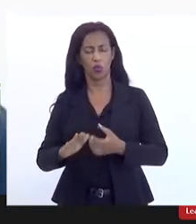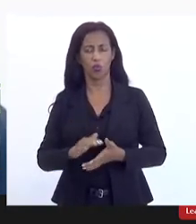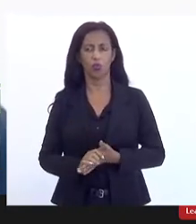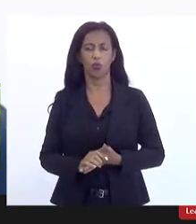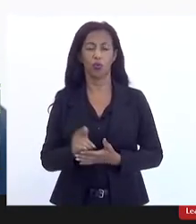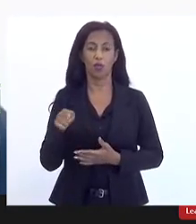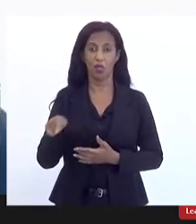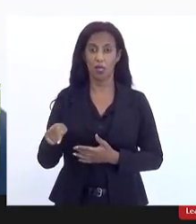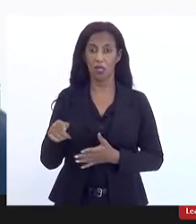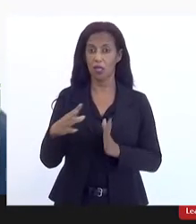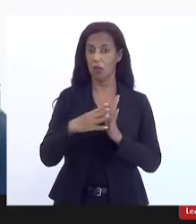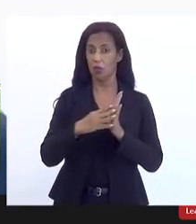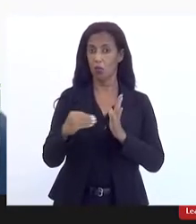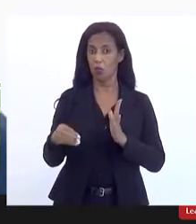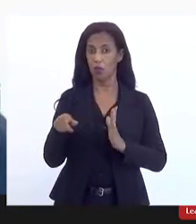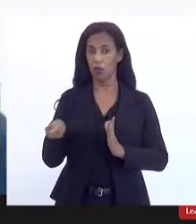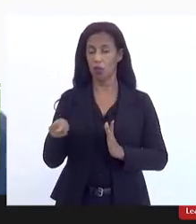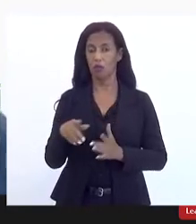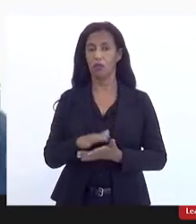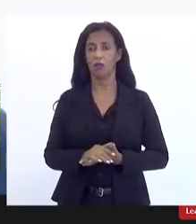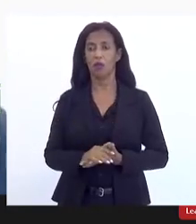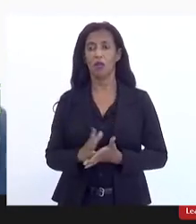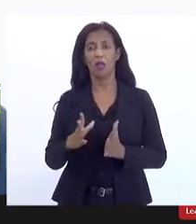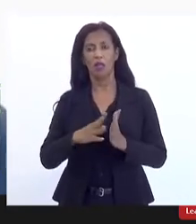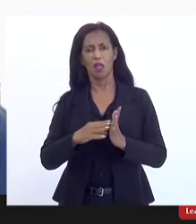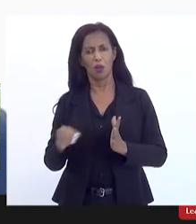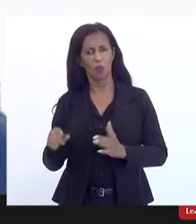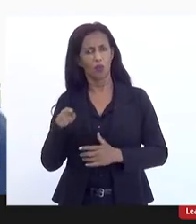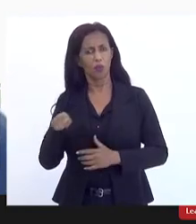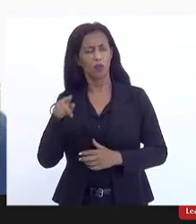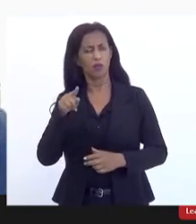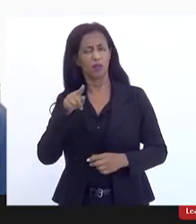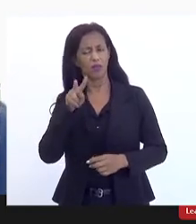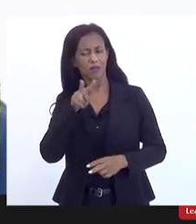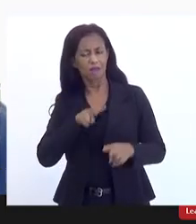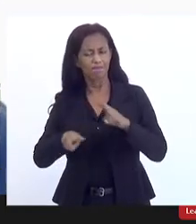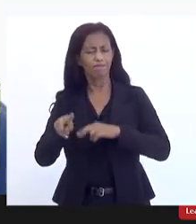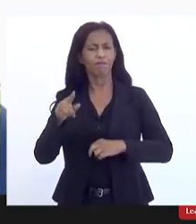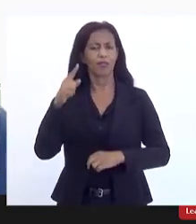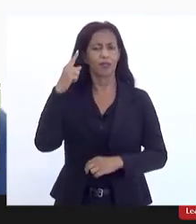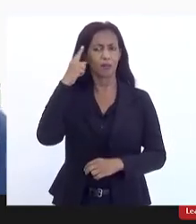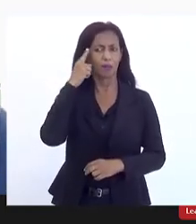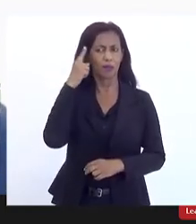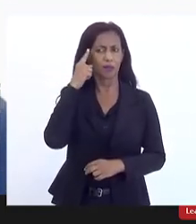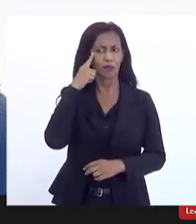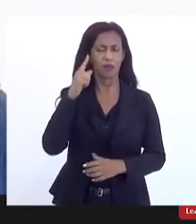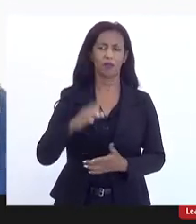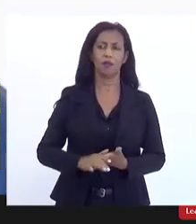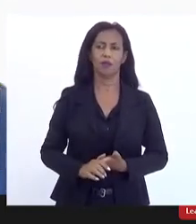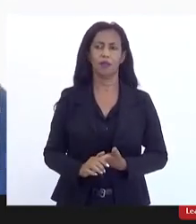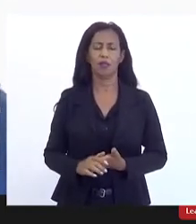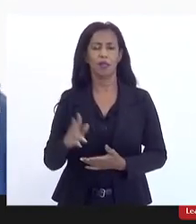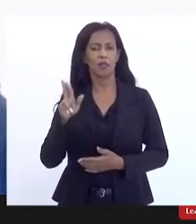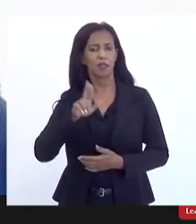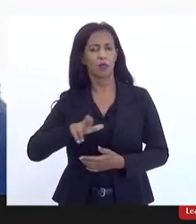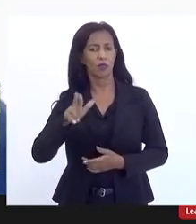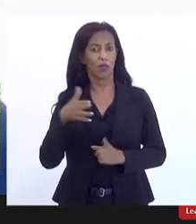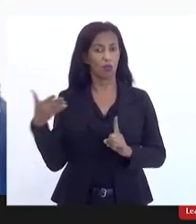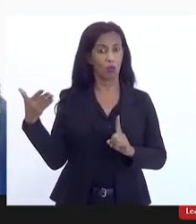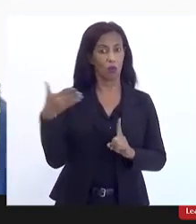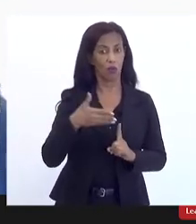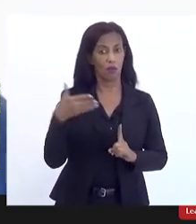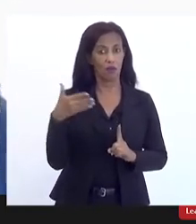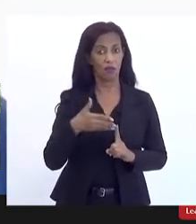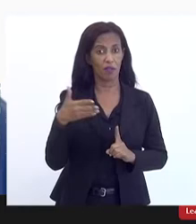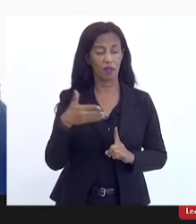esse modelo do SAI de Volta Redonda é um modelo a ser visto a ser pensado a ser usado como referência na